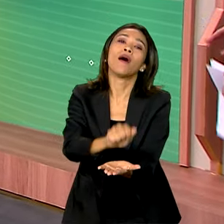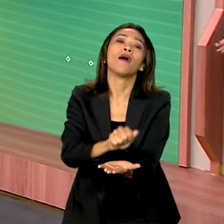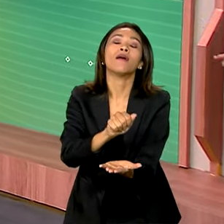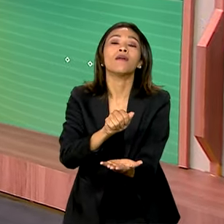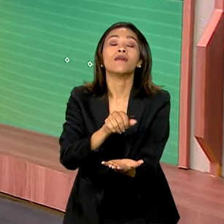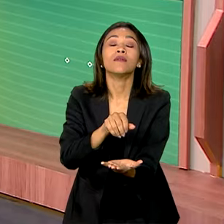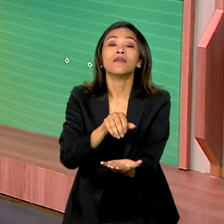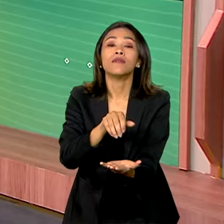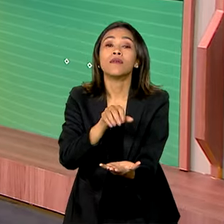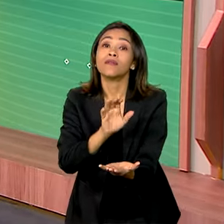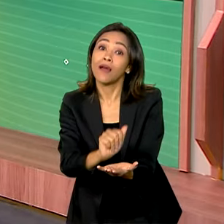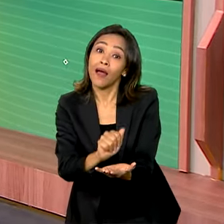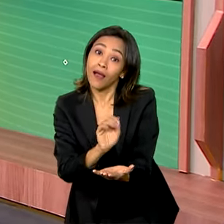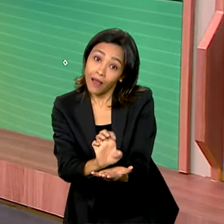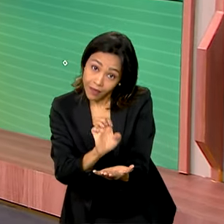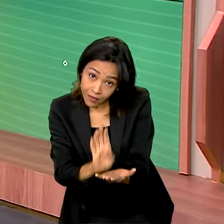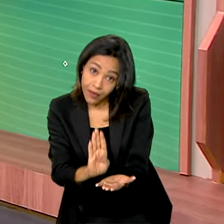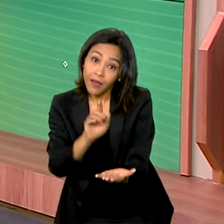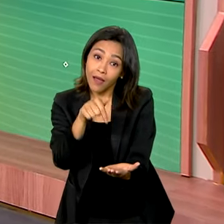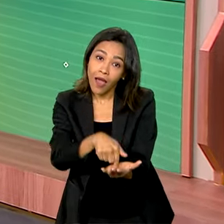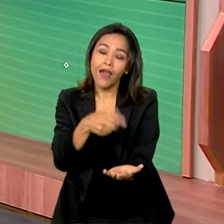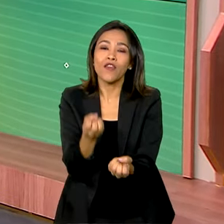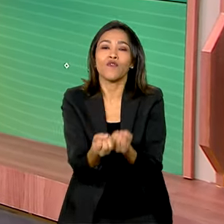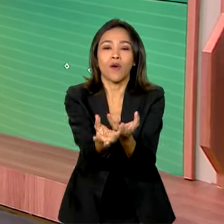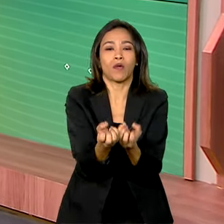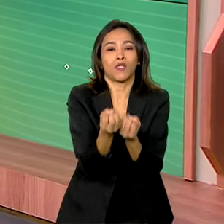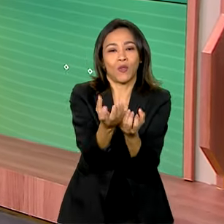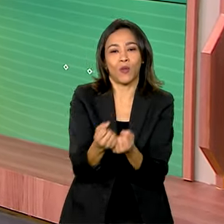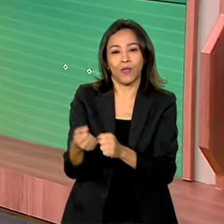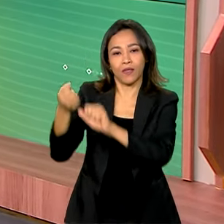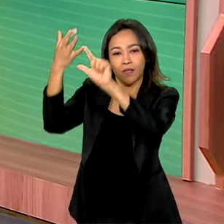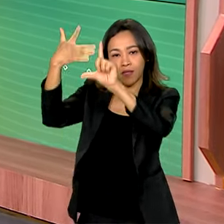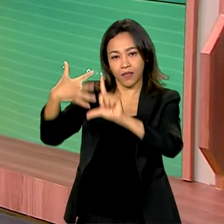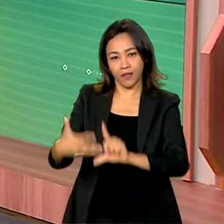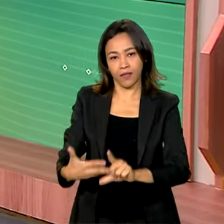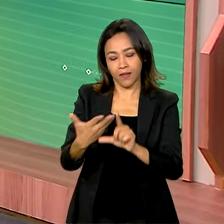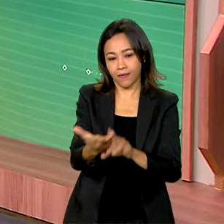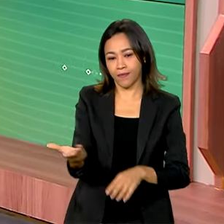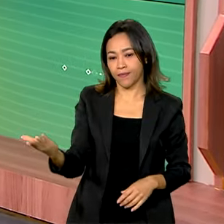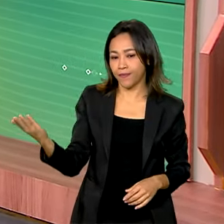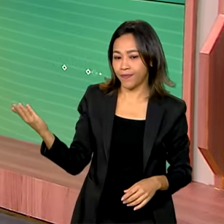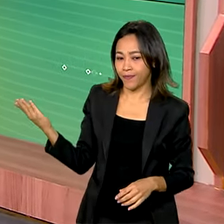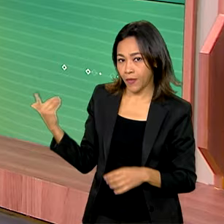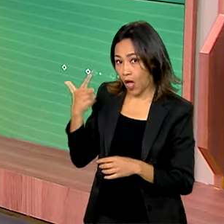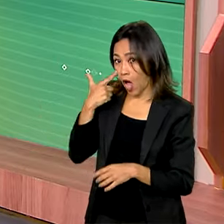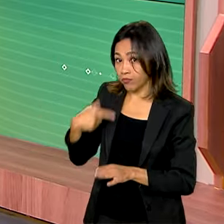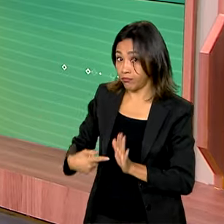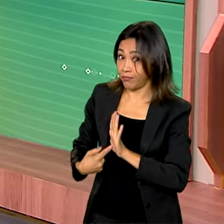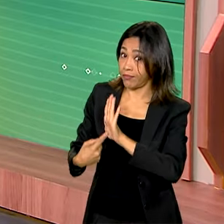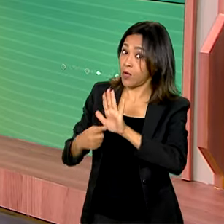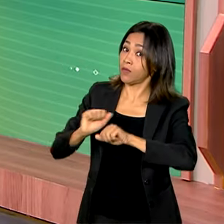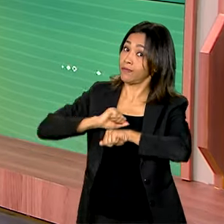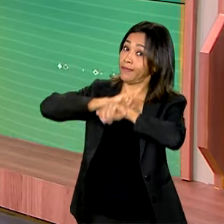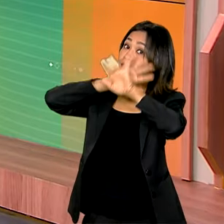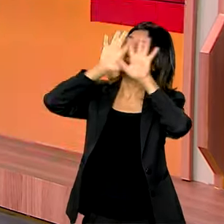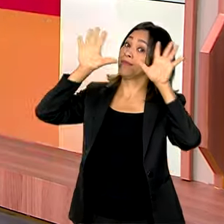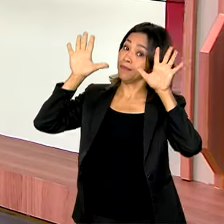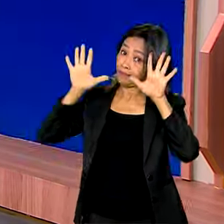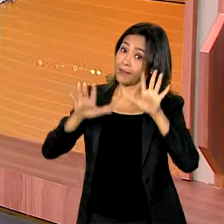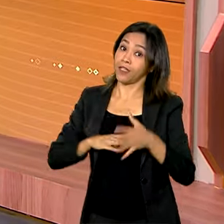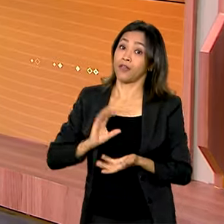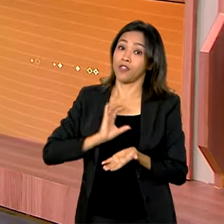federais no município. Os dados são da plataforma Comunica.br, que mostra com transparência os